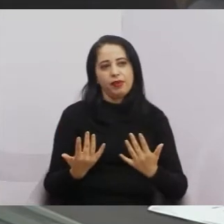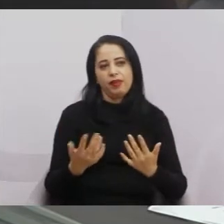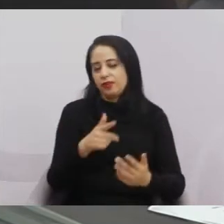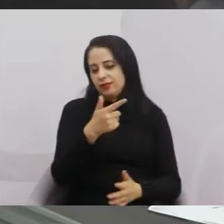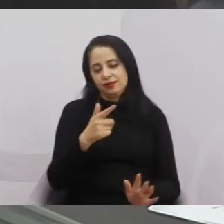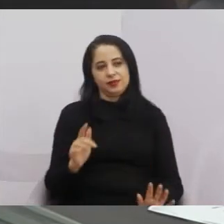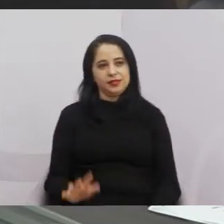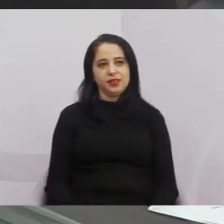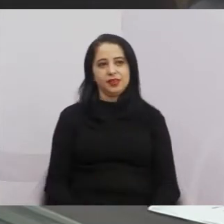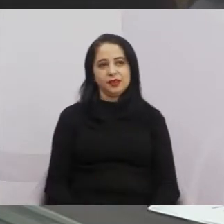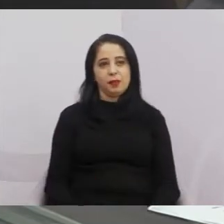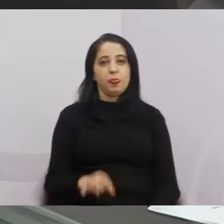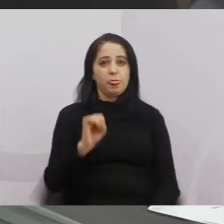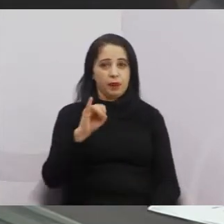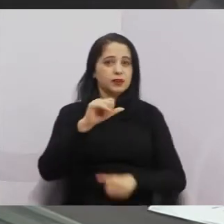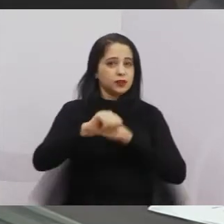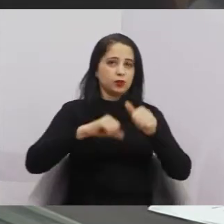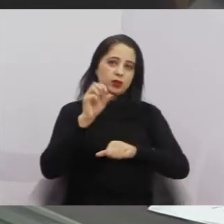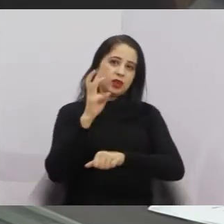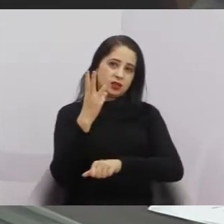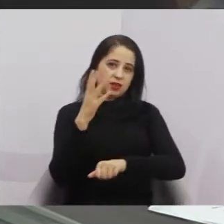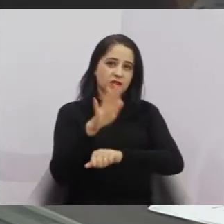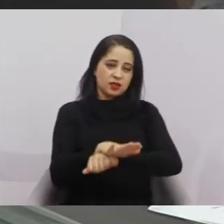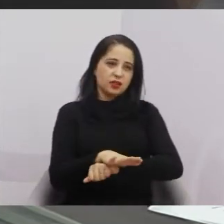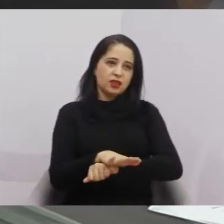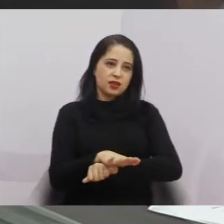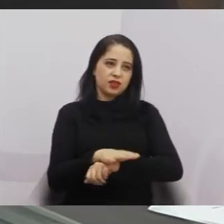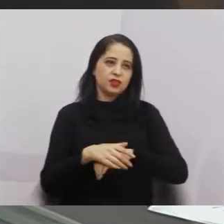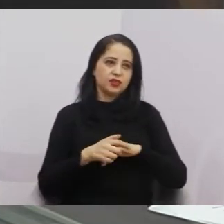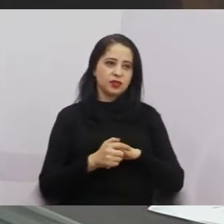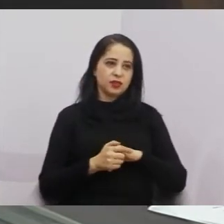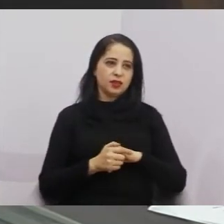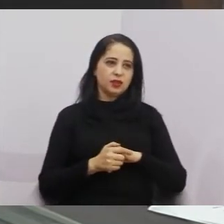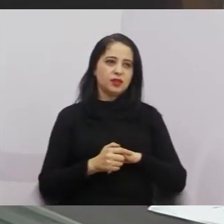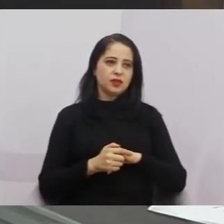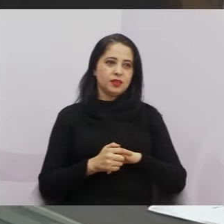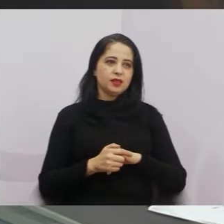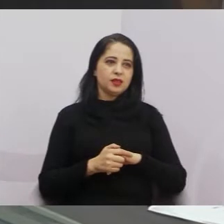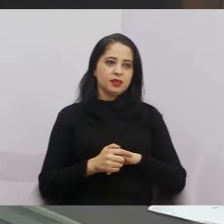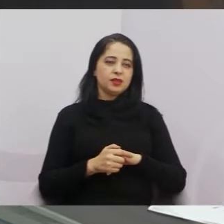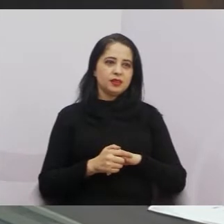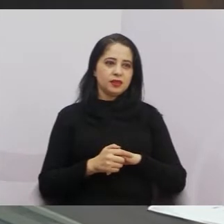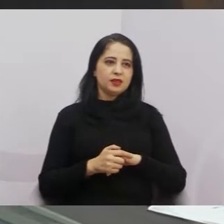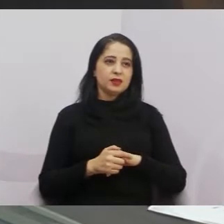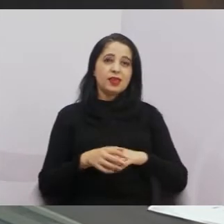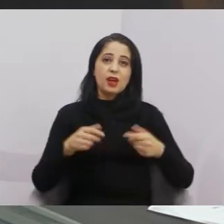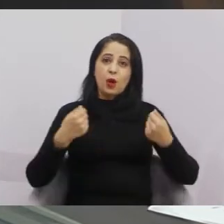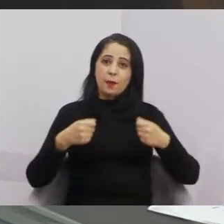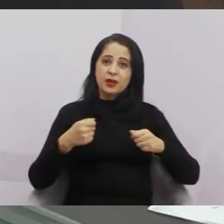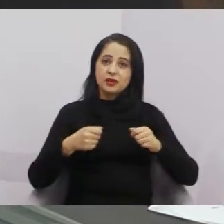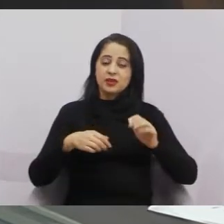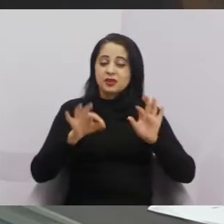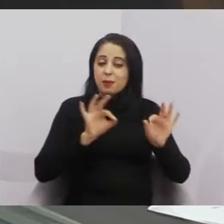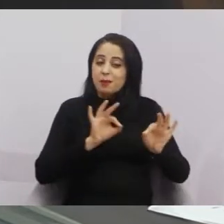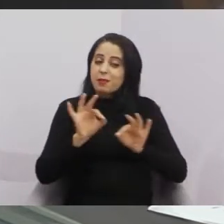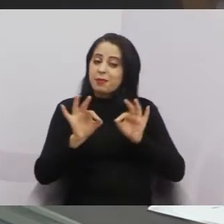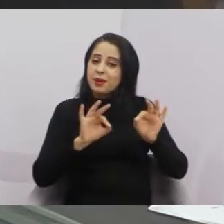Se colocar as 3 horas da tarde, vão ser real. Hoje, tivemos, precisa organizar, precisa organizar melhor